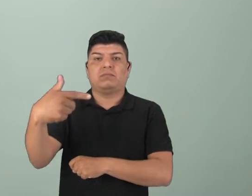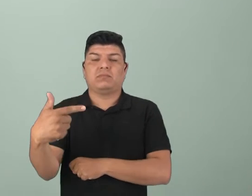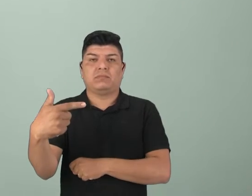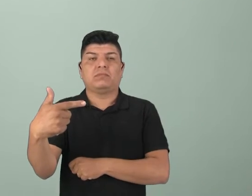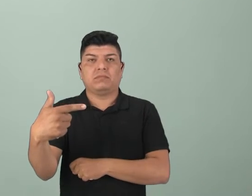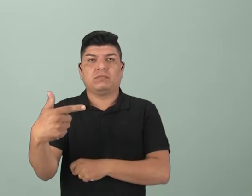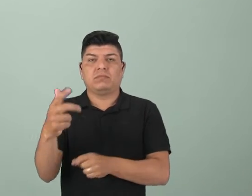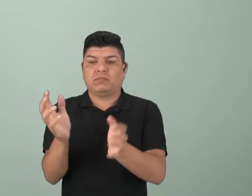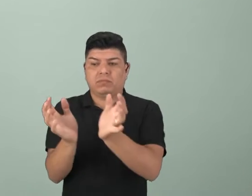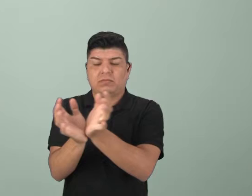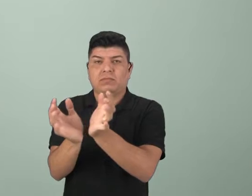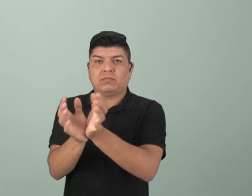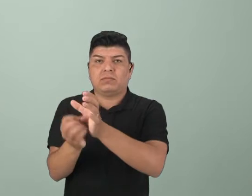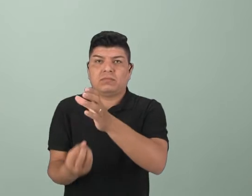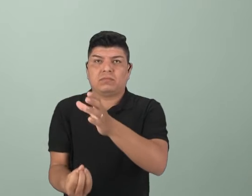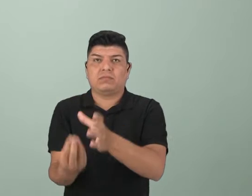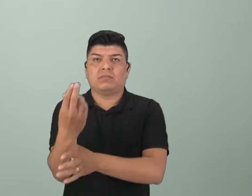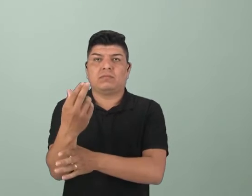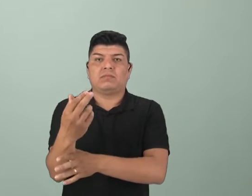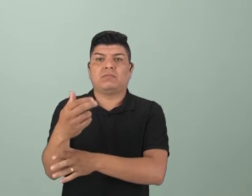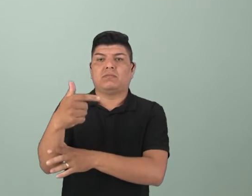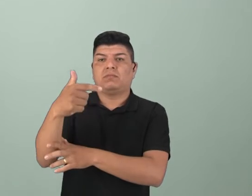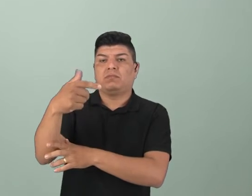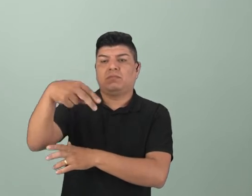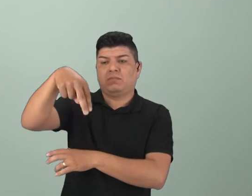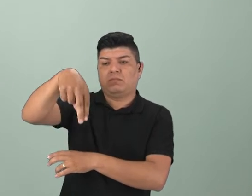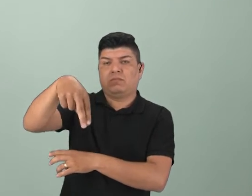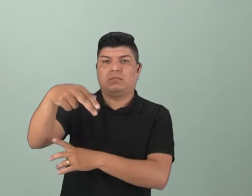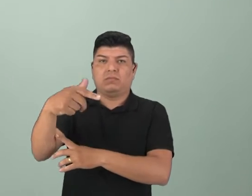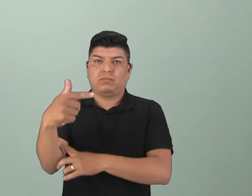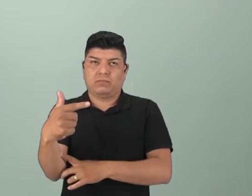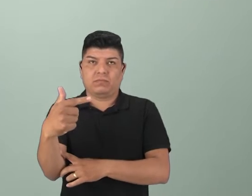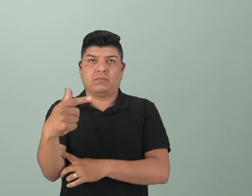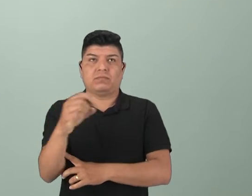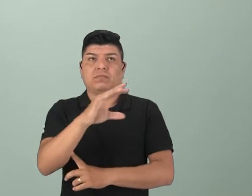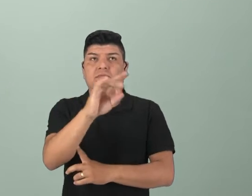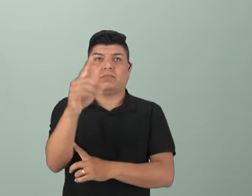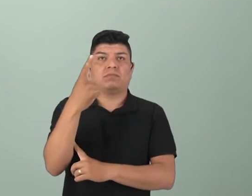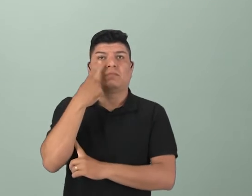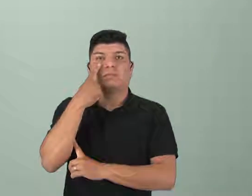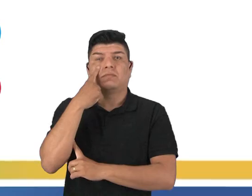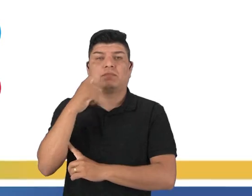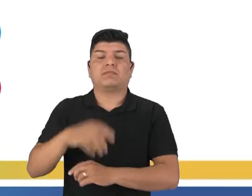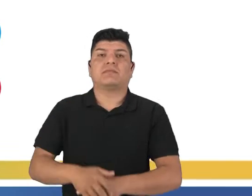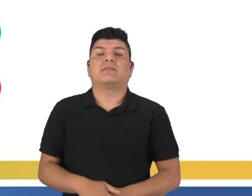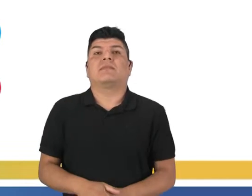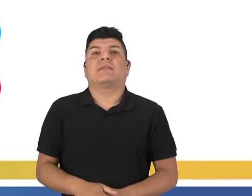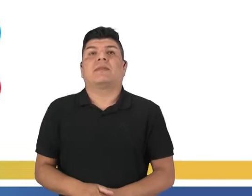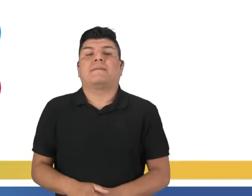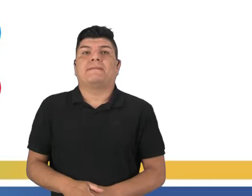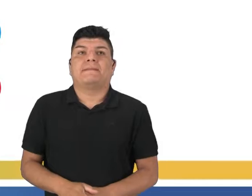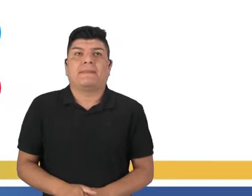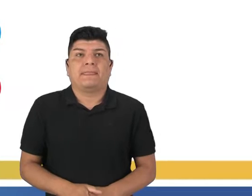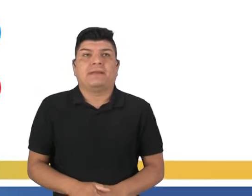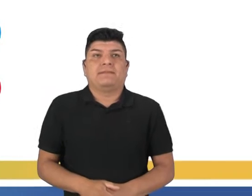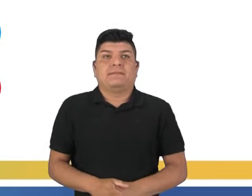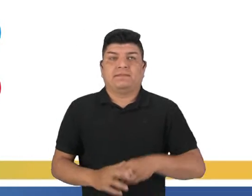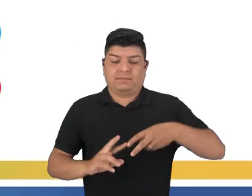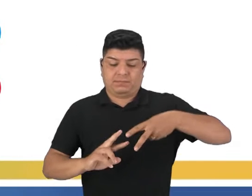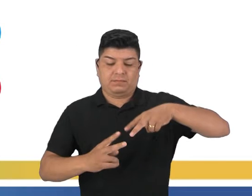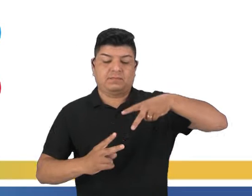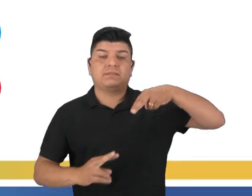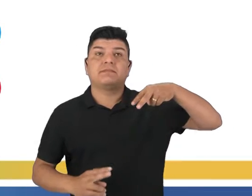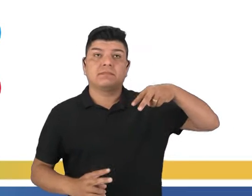agrupam e formam o nucleotídeo. A gente vai ver o é cada um desses nucleotídeos. Bom, o